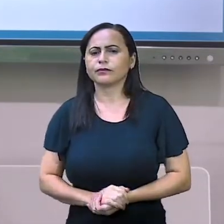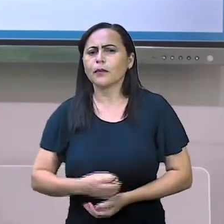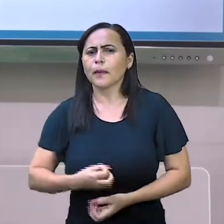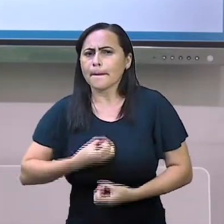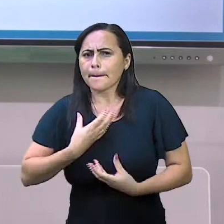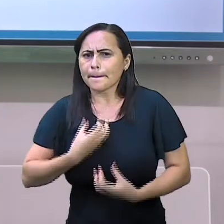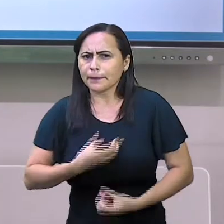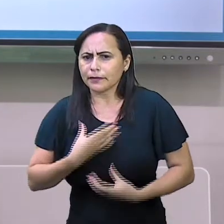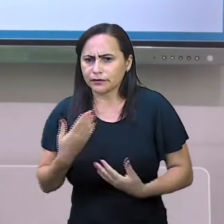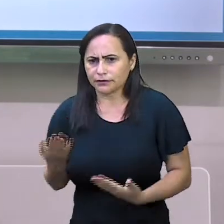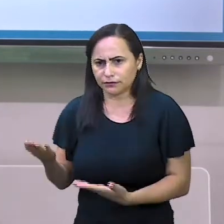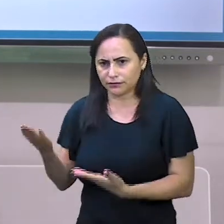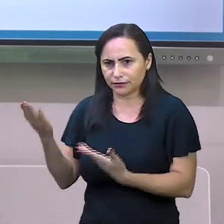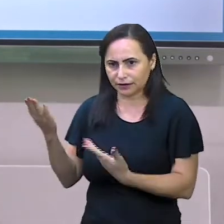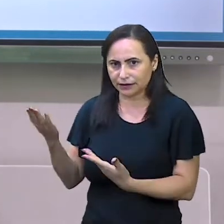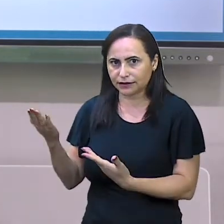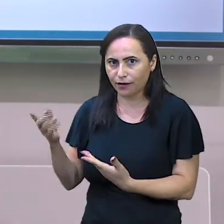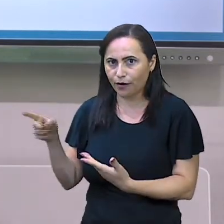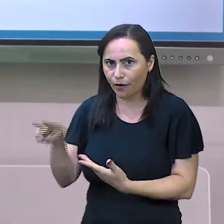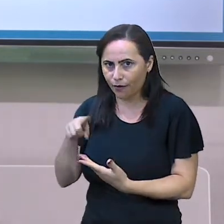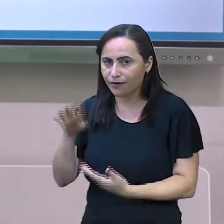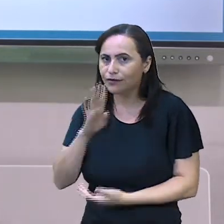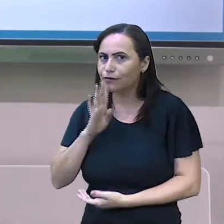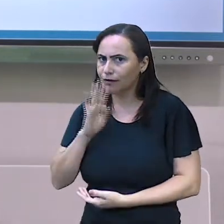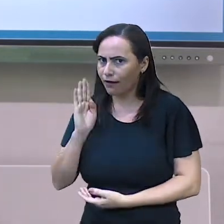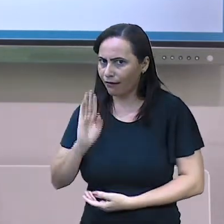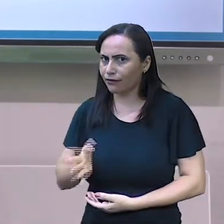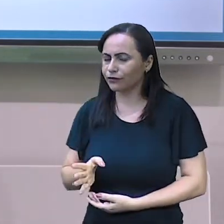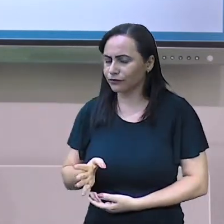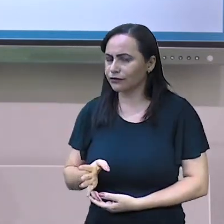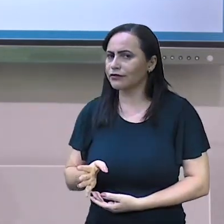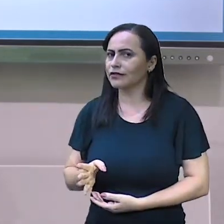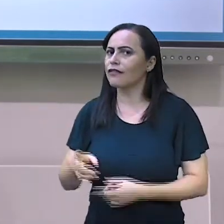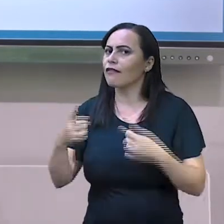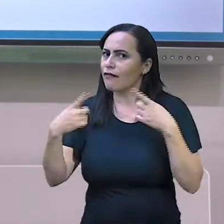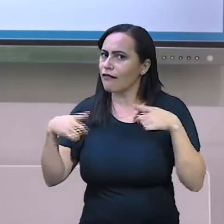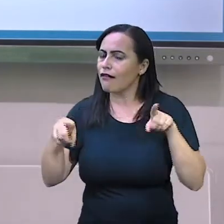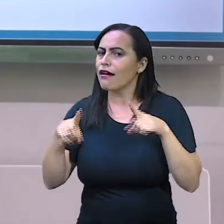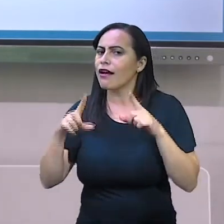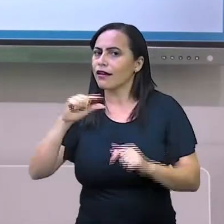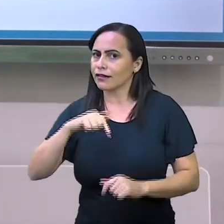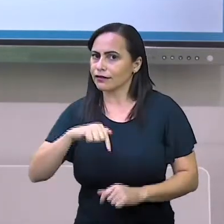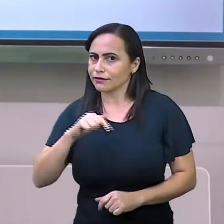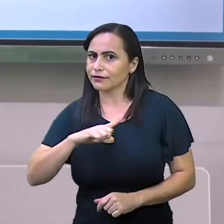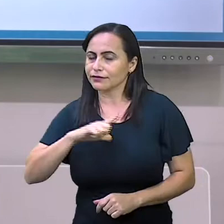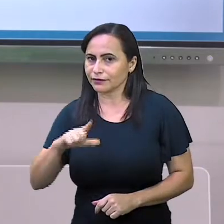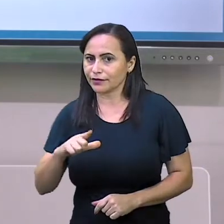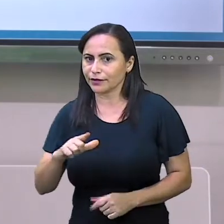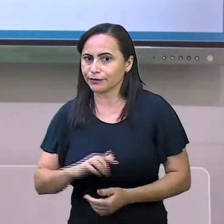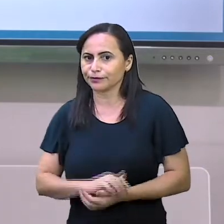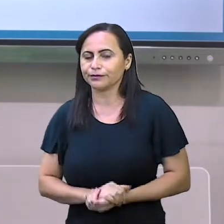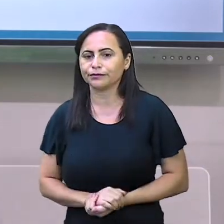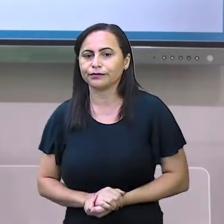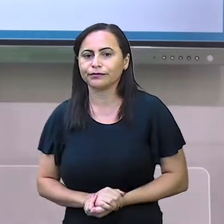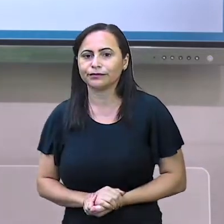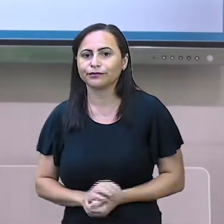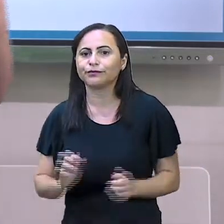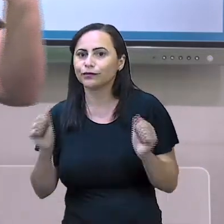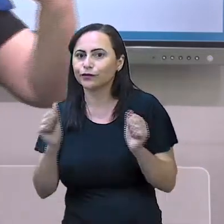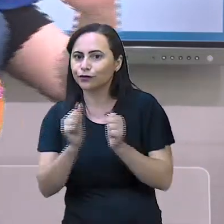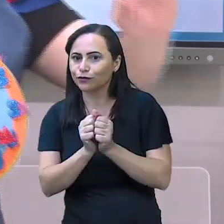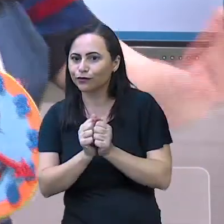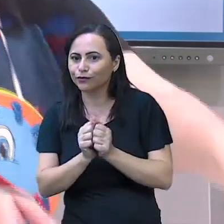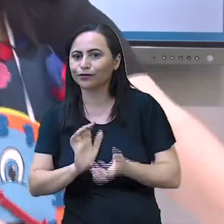poesia, vocês conhecem. Nós já cantamos aqui. Sim. E nós vamos repetir e cantar junto. Claro.